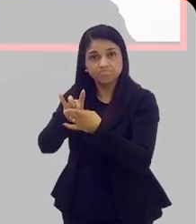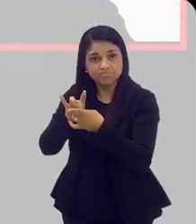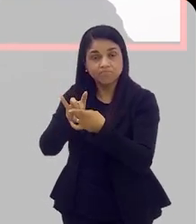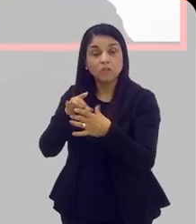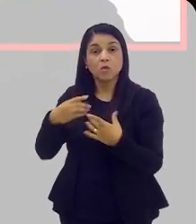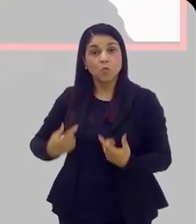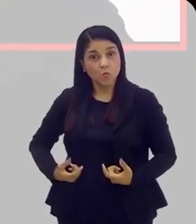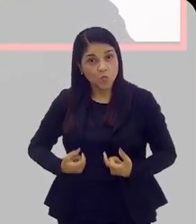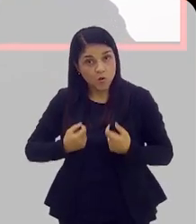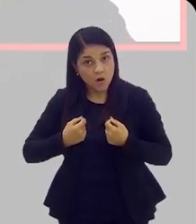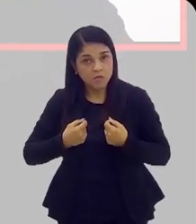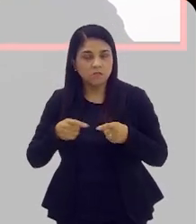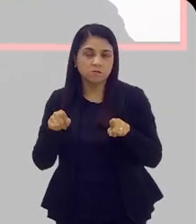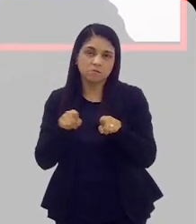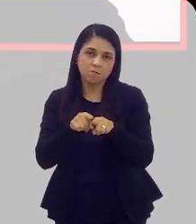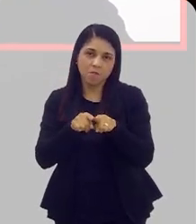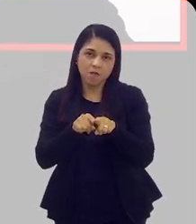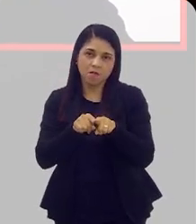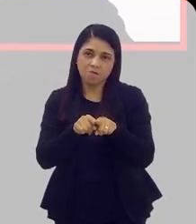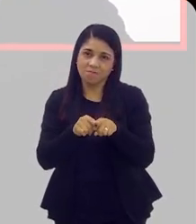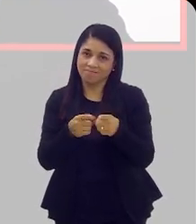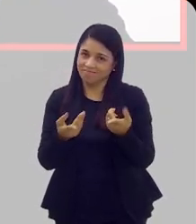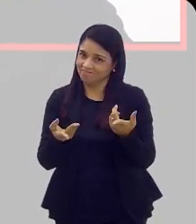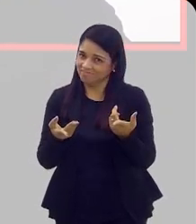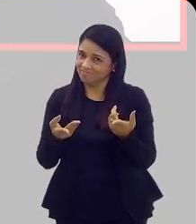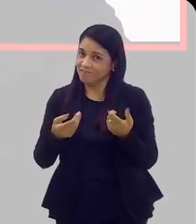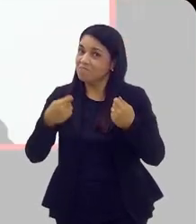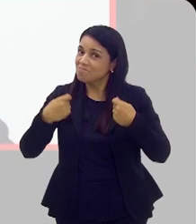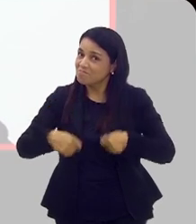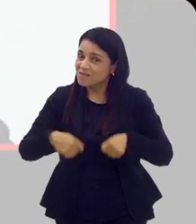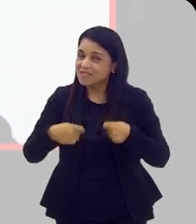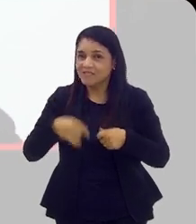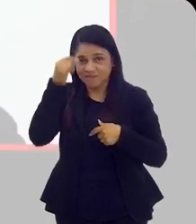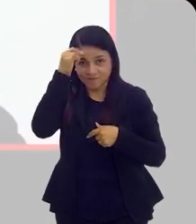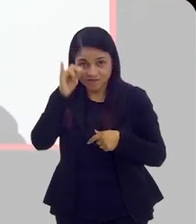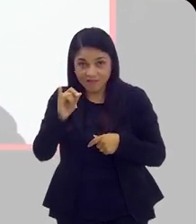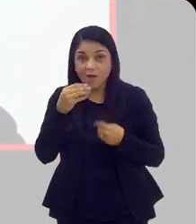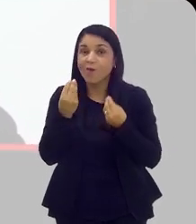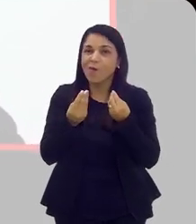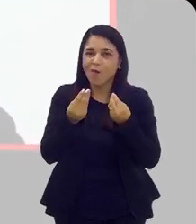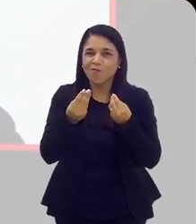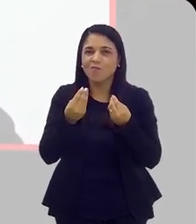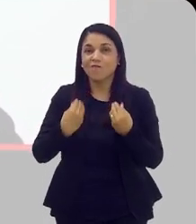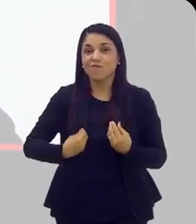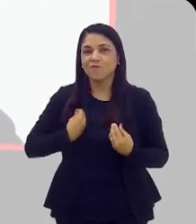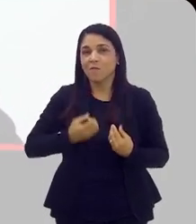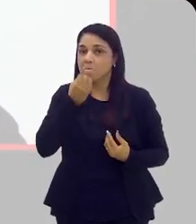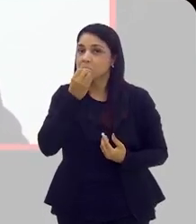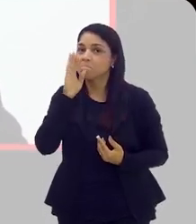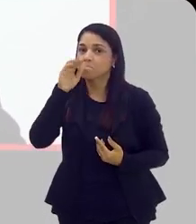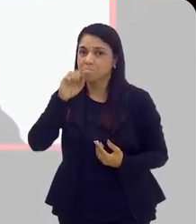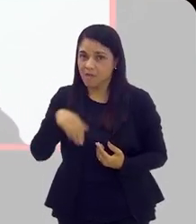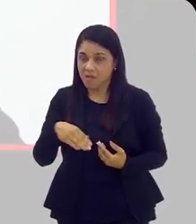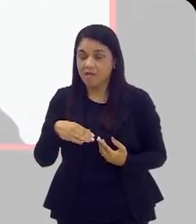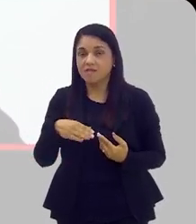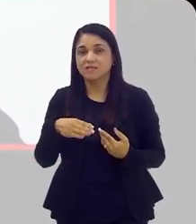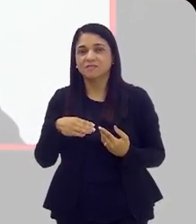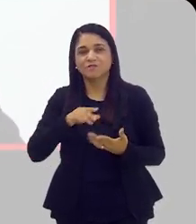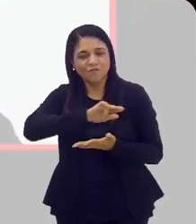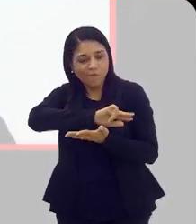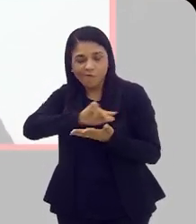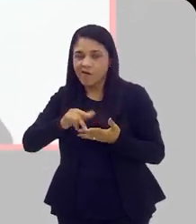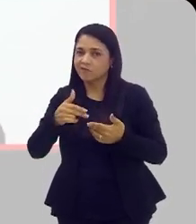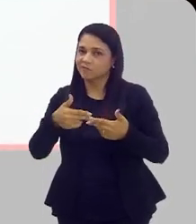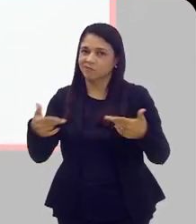câncer, de uma forma geral, não podia ser diferente. Então, são fatores... Isso é uma